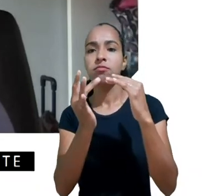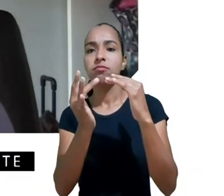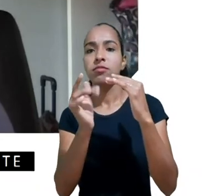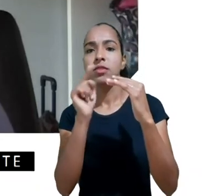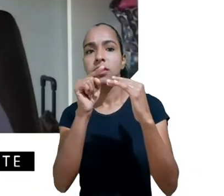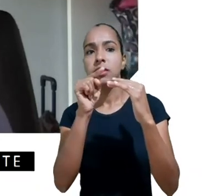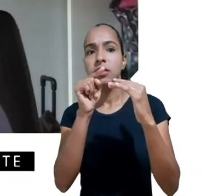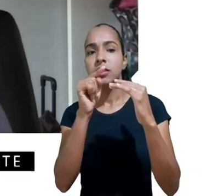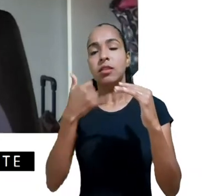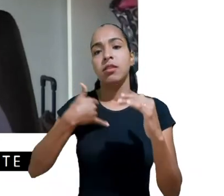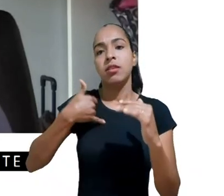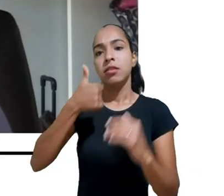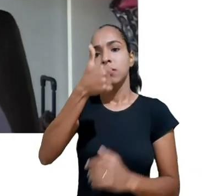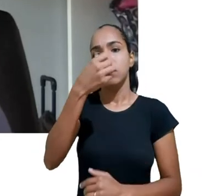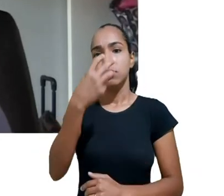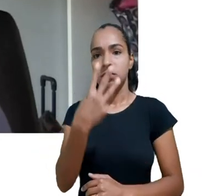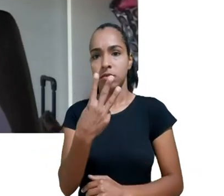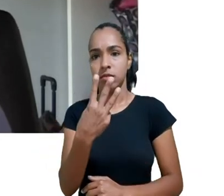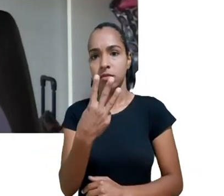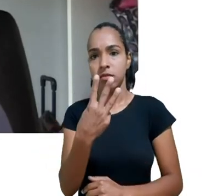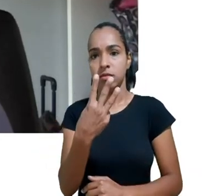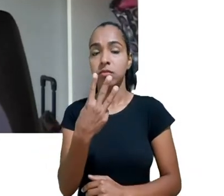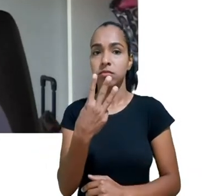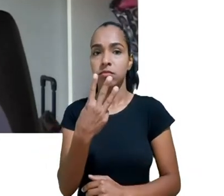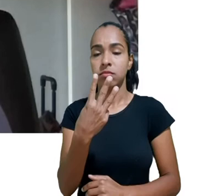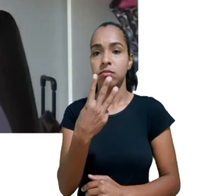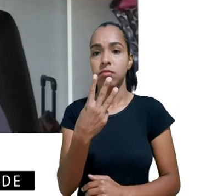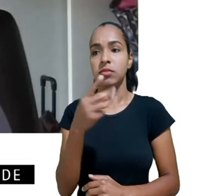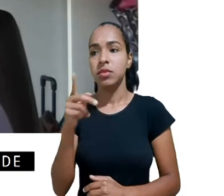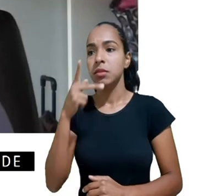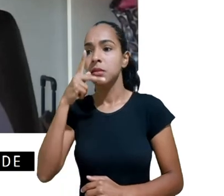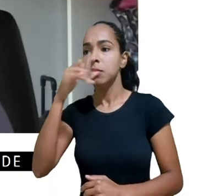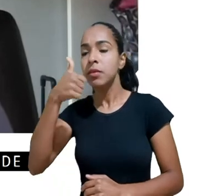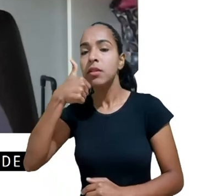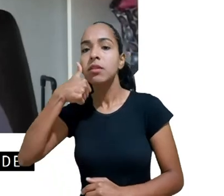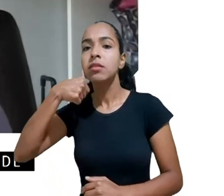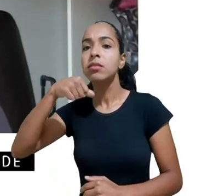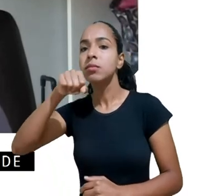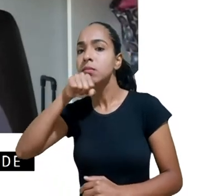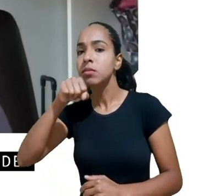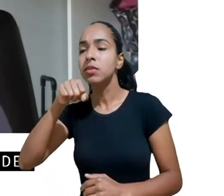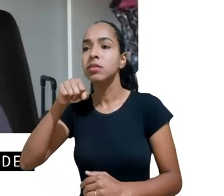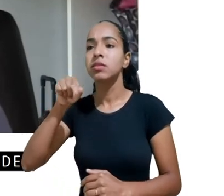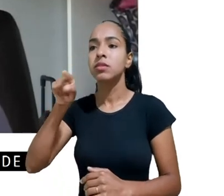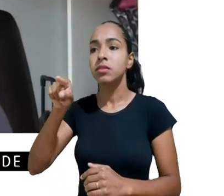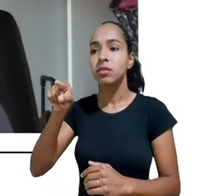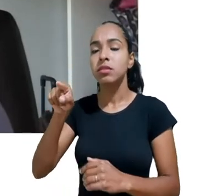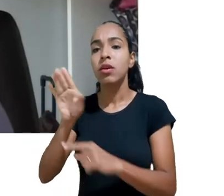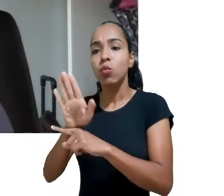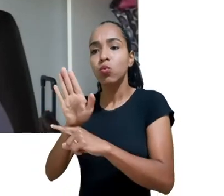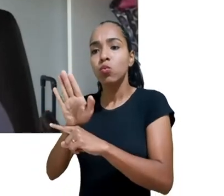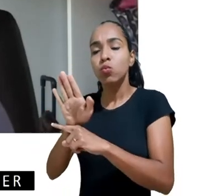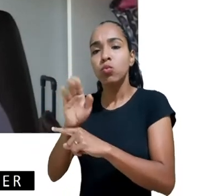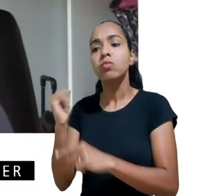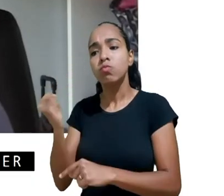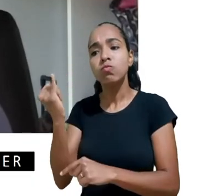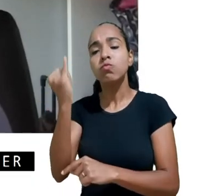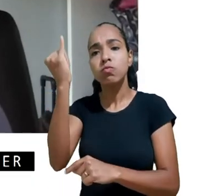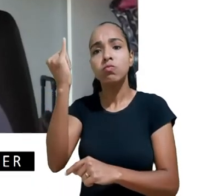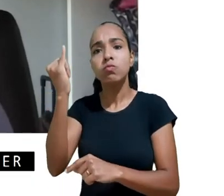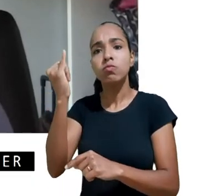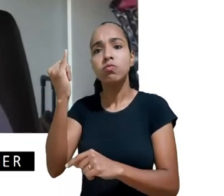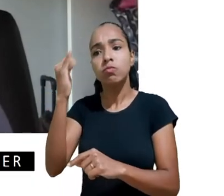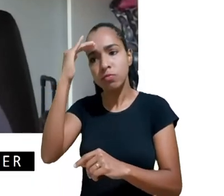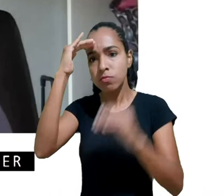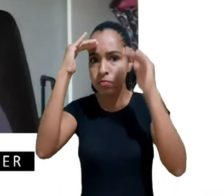completamente desrespeitado por os pais e fazer os pais entenderem a importância de reforçar essa idade